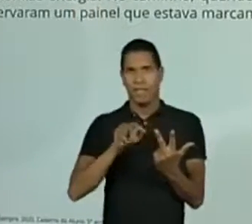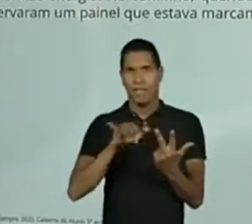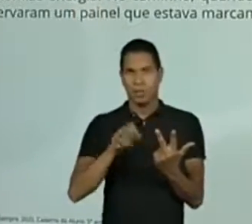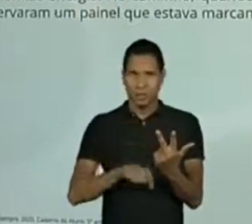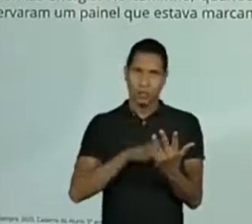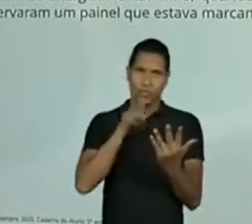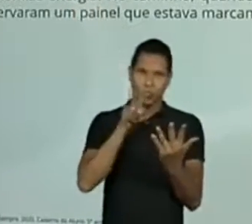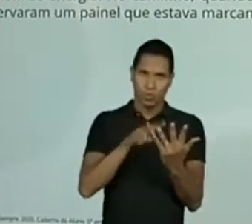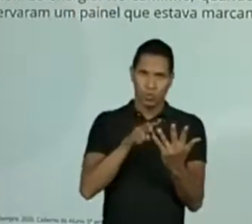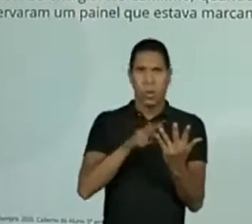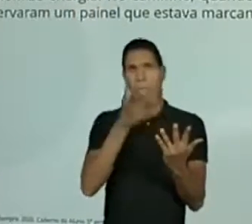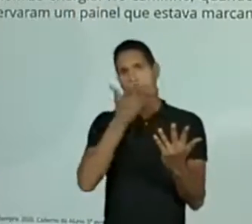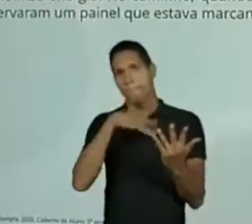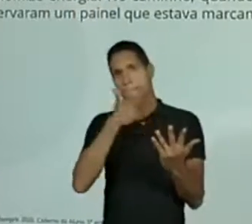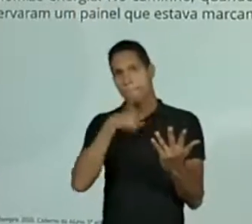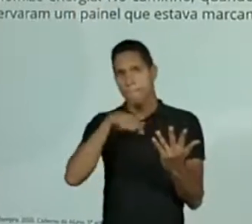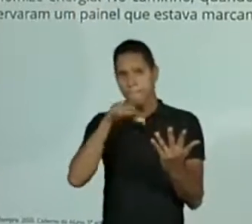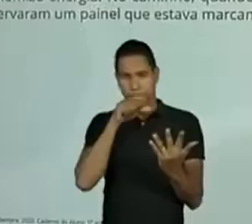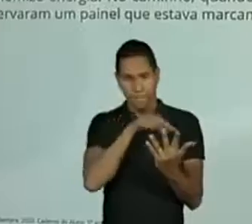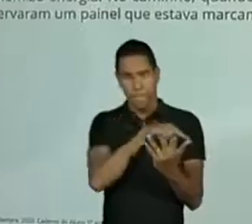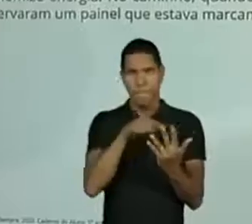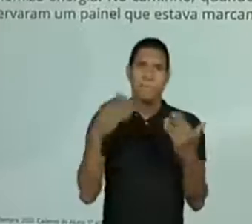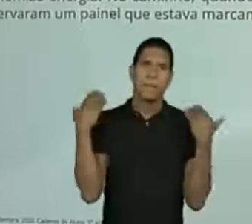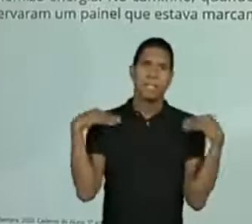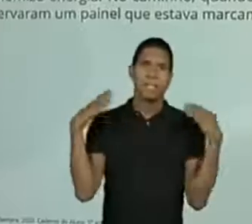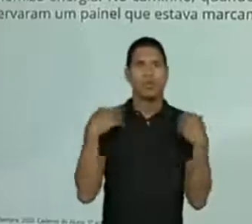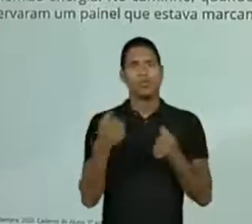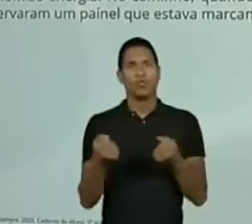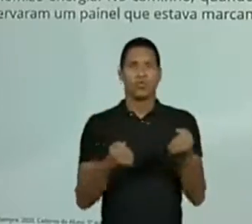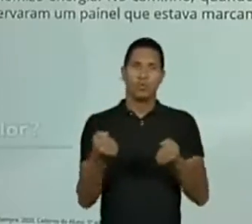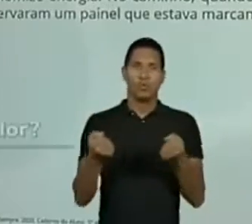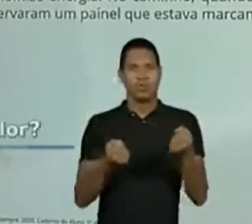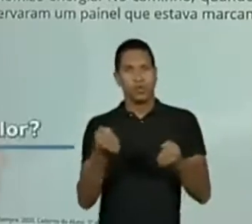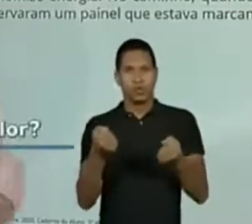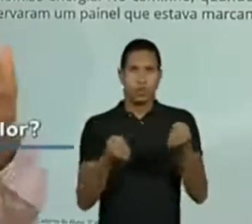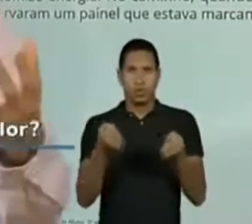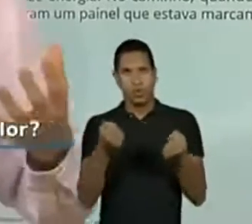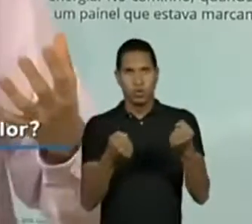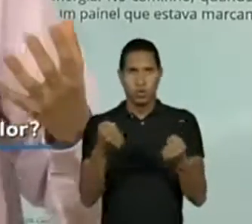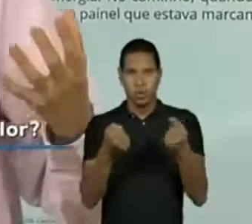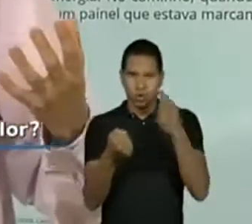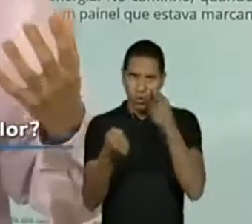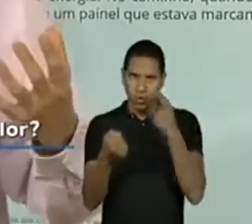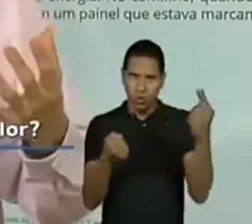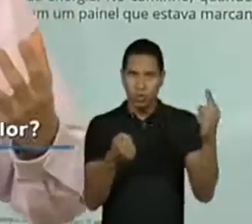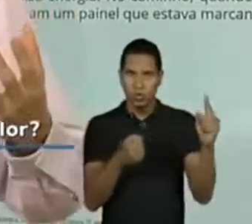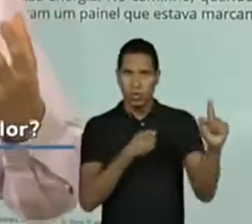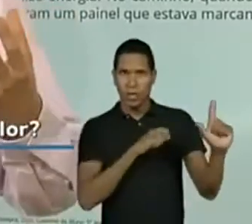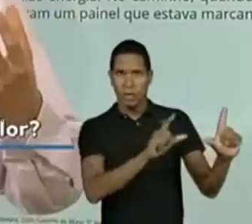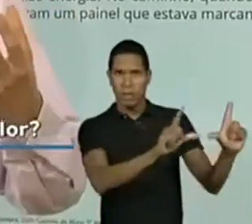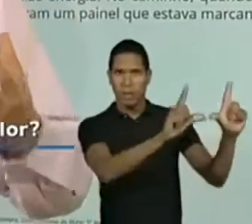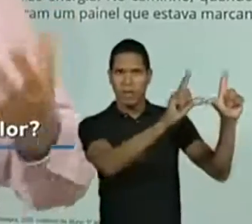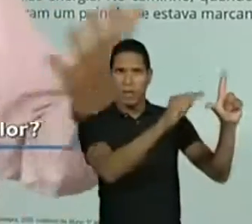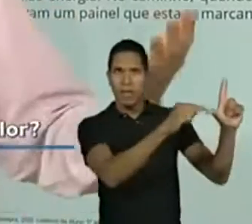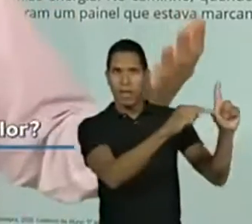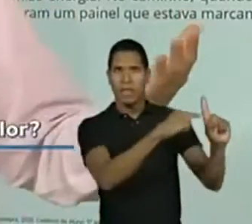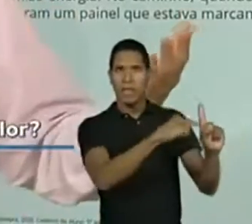contexto, estavam indo para o Mercadão, e avistaram, então, um painel, e esse painel apontava uma temperatura.